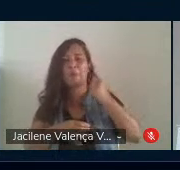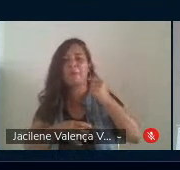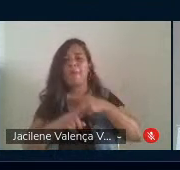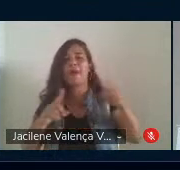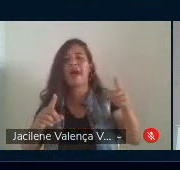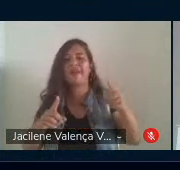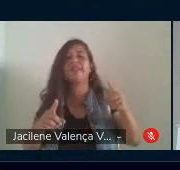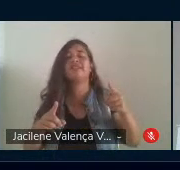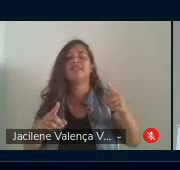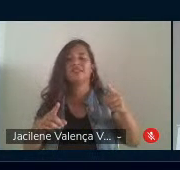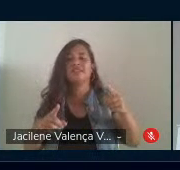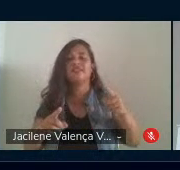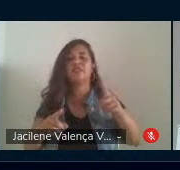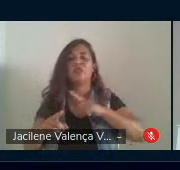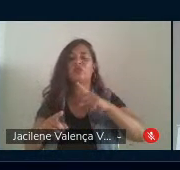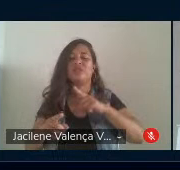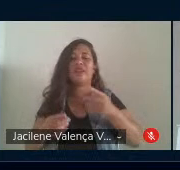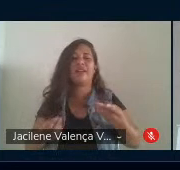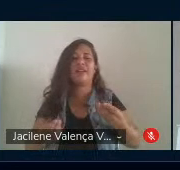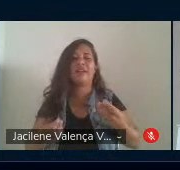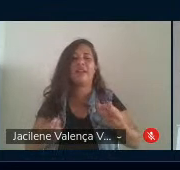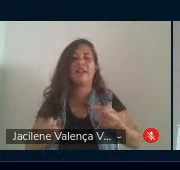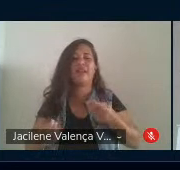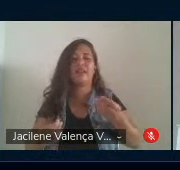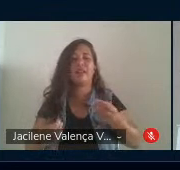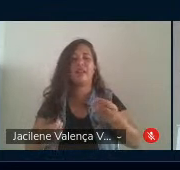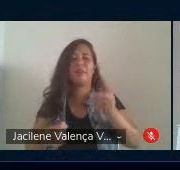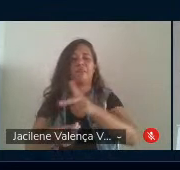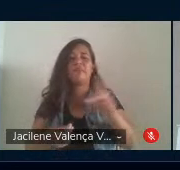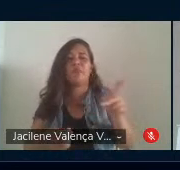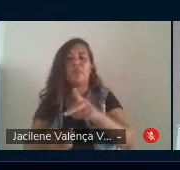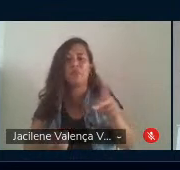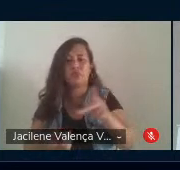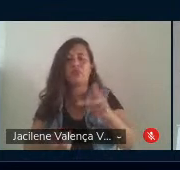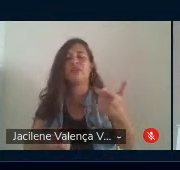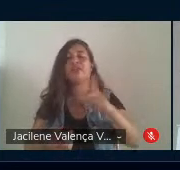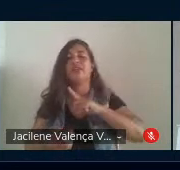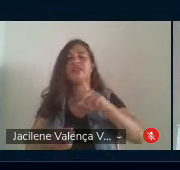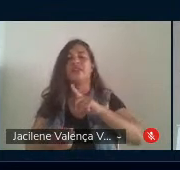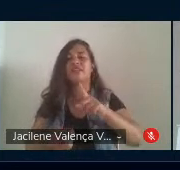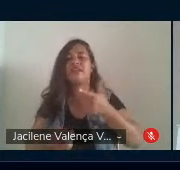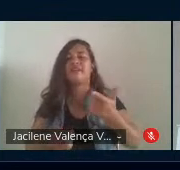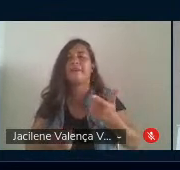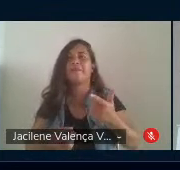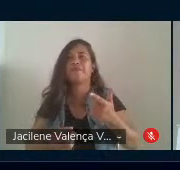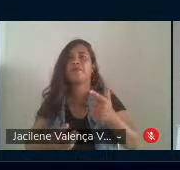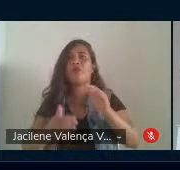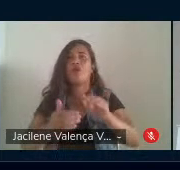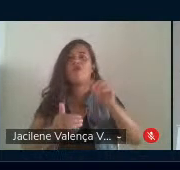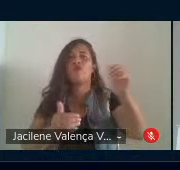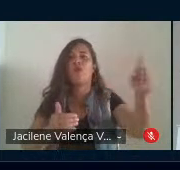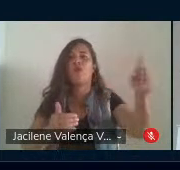são educadores que estão fora do processo